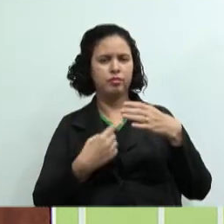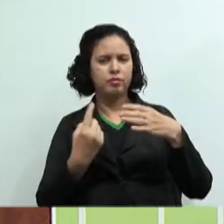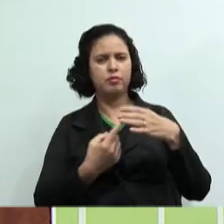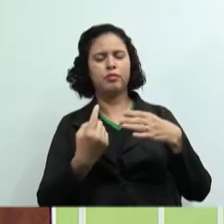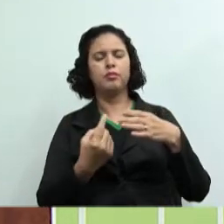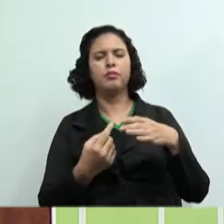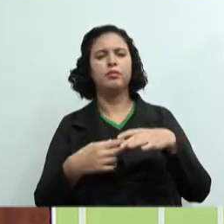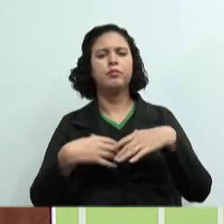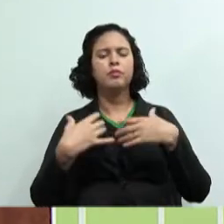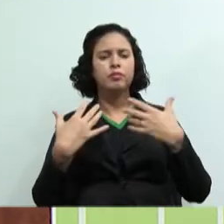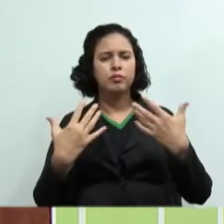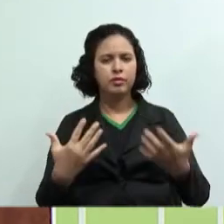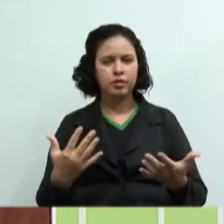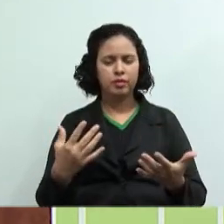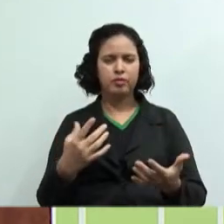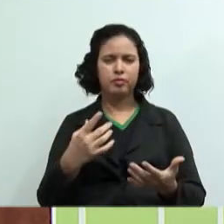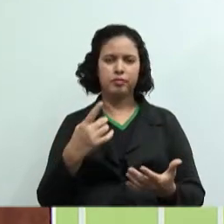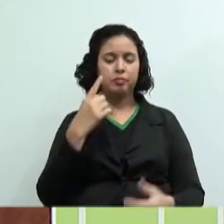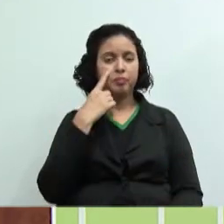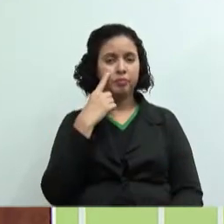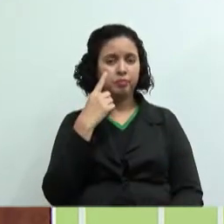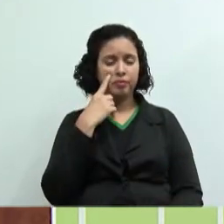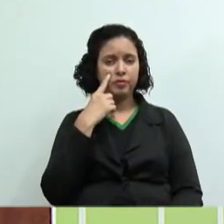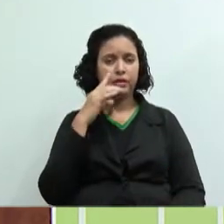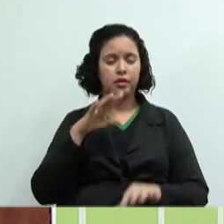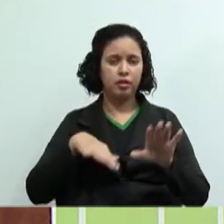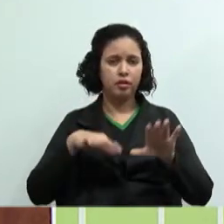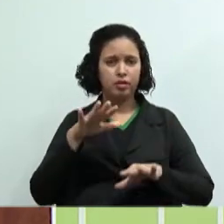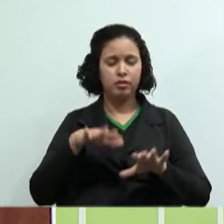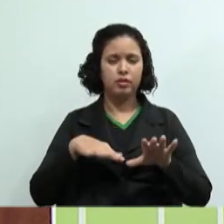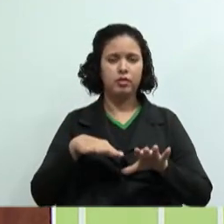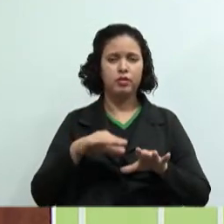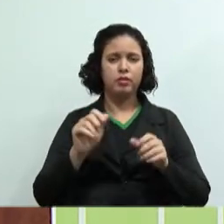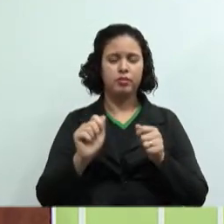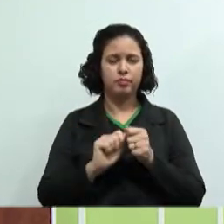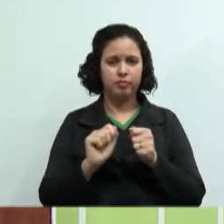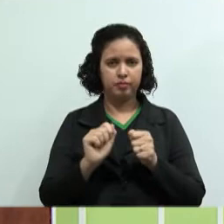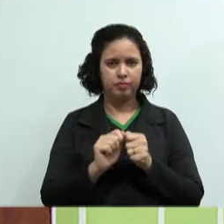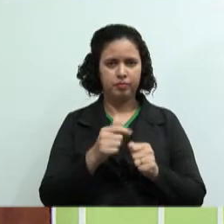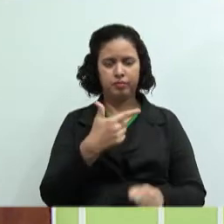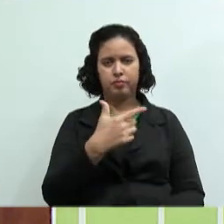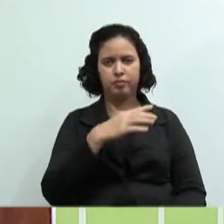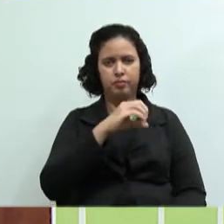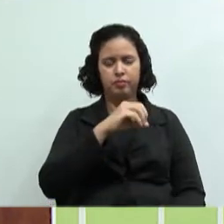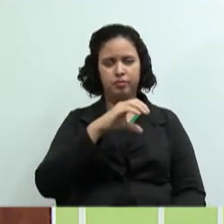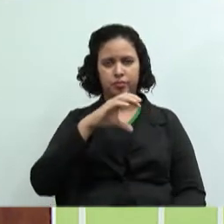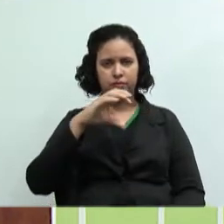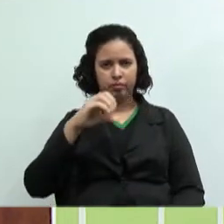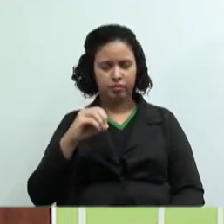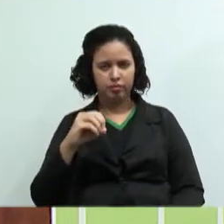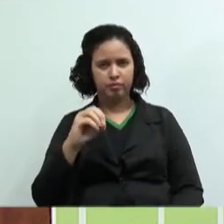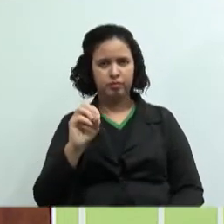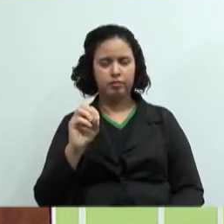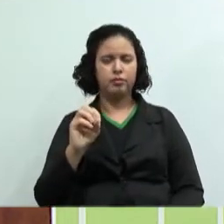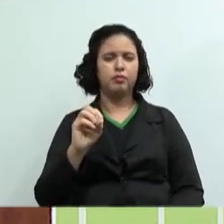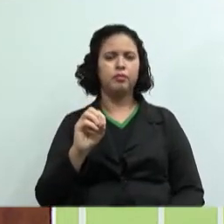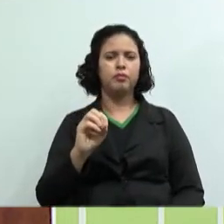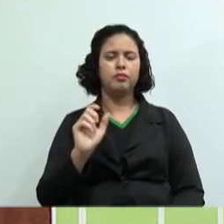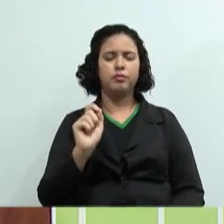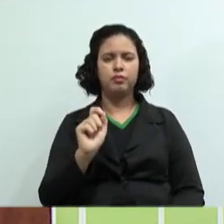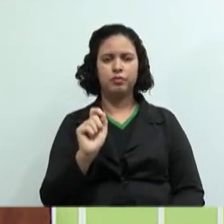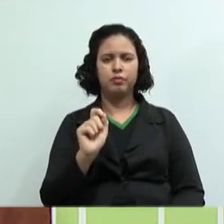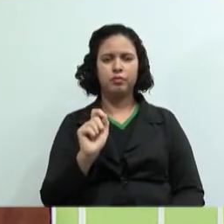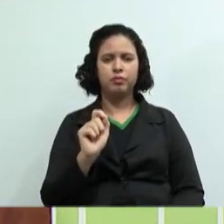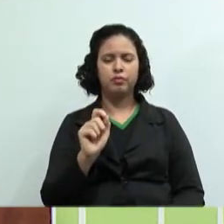dependendo da potência do meu liquidificador, provavelmente, se eu produzir 200 receitas, o que vai acontecer?